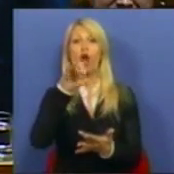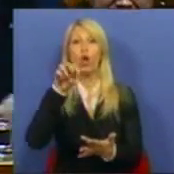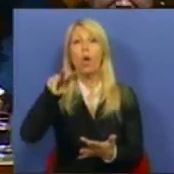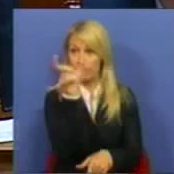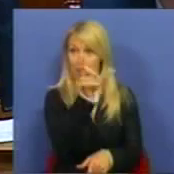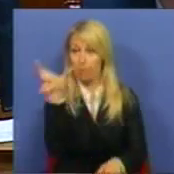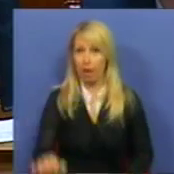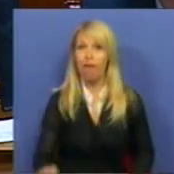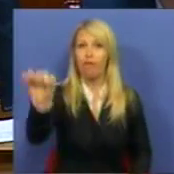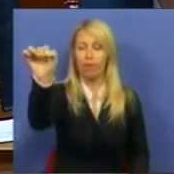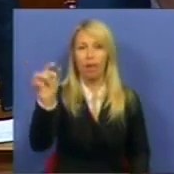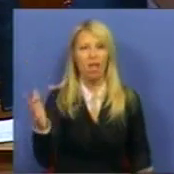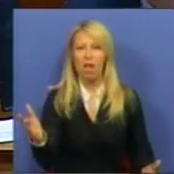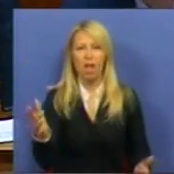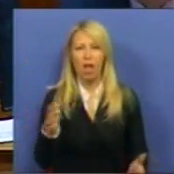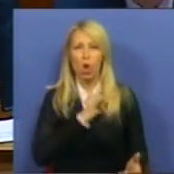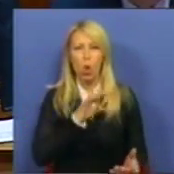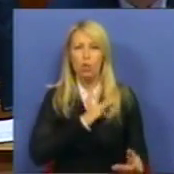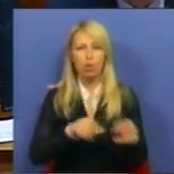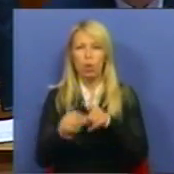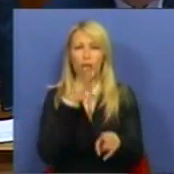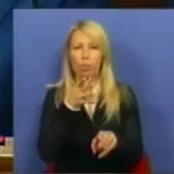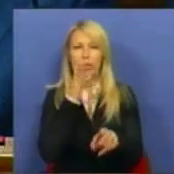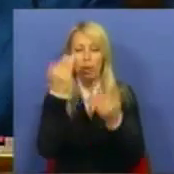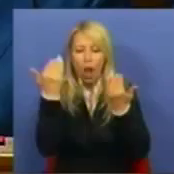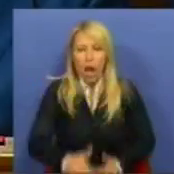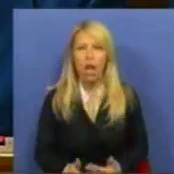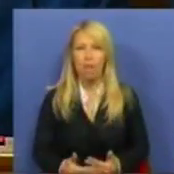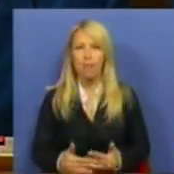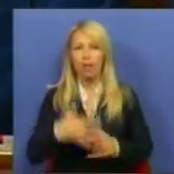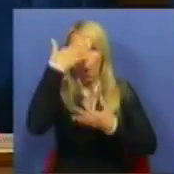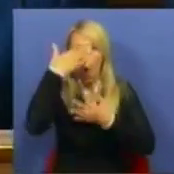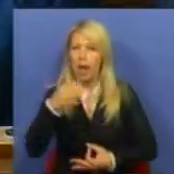de euros de bónus. Tem limites na desonestidade com que se refere,